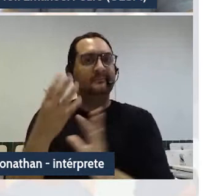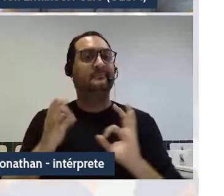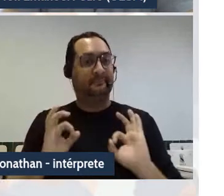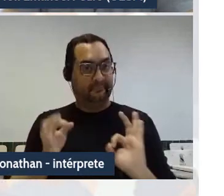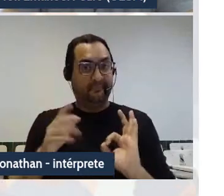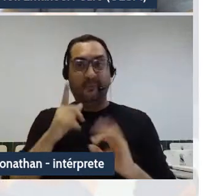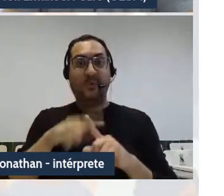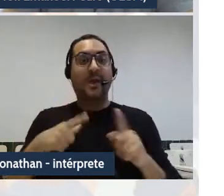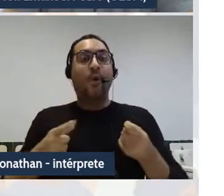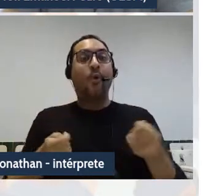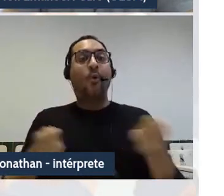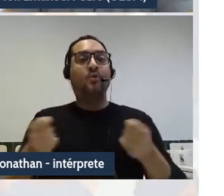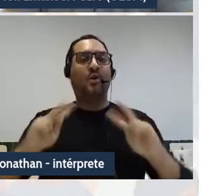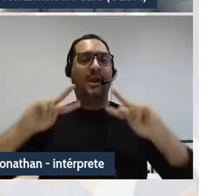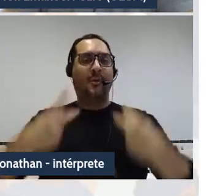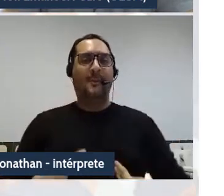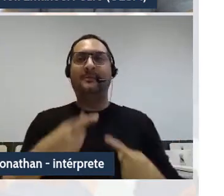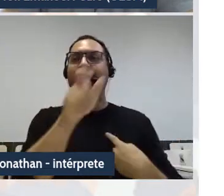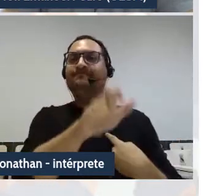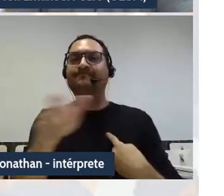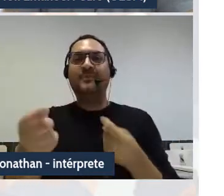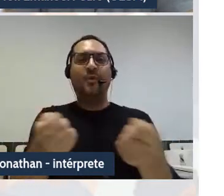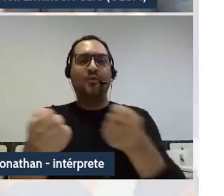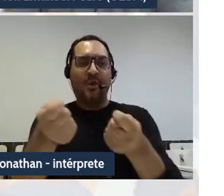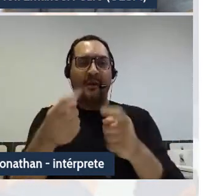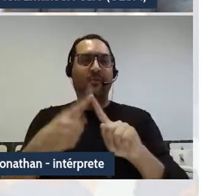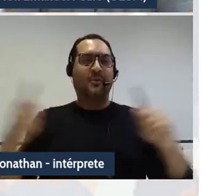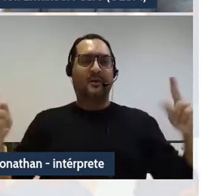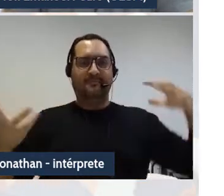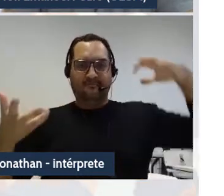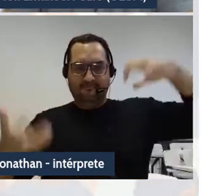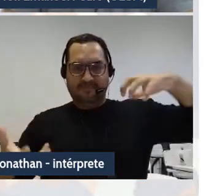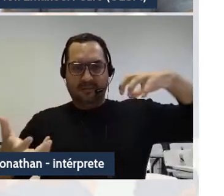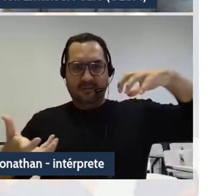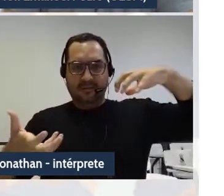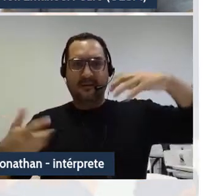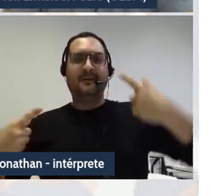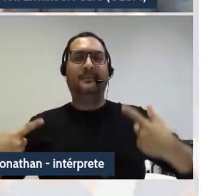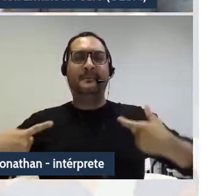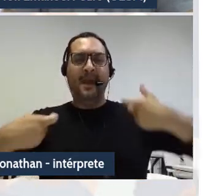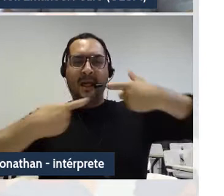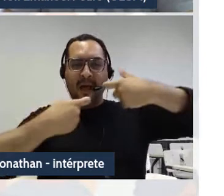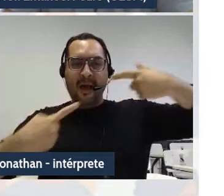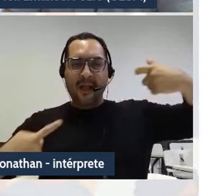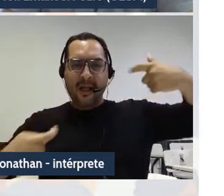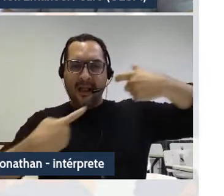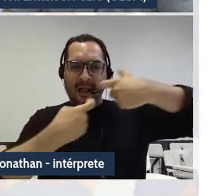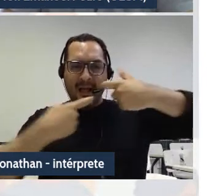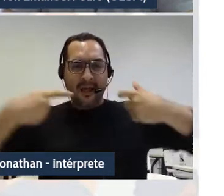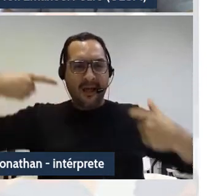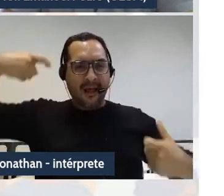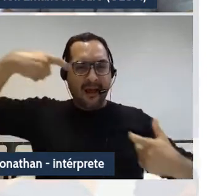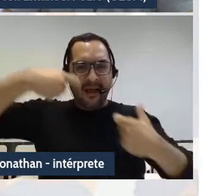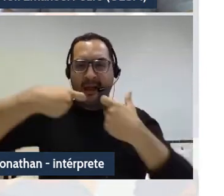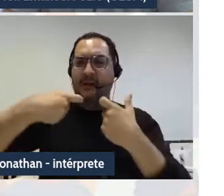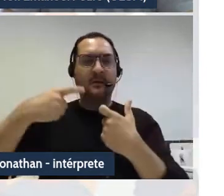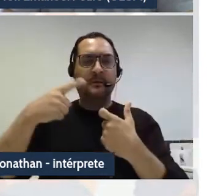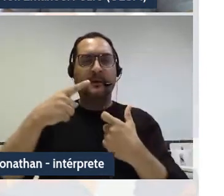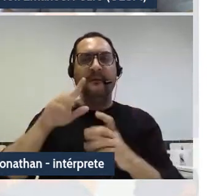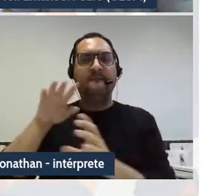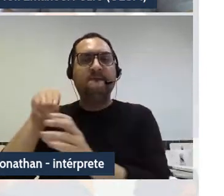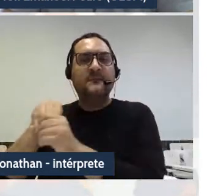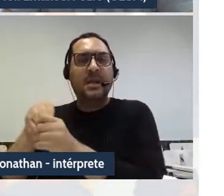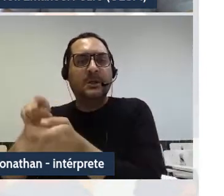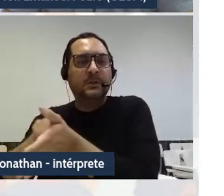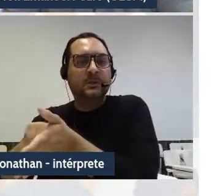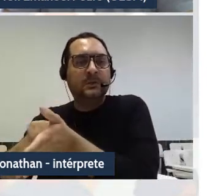tornou-se, então, um momento em que as disputas geopolíticas tomaram lugar nos espaços refrigerados dos laboratórios e em centros